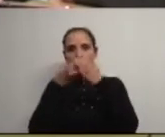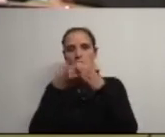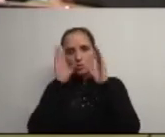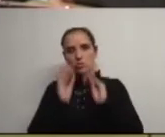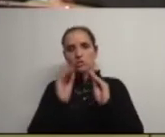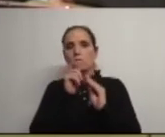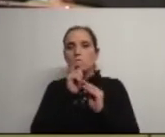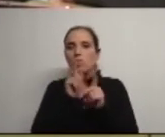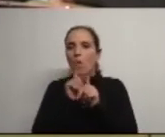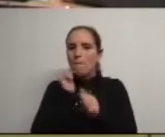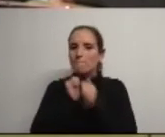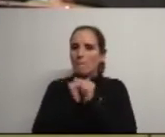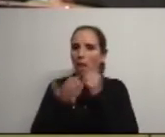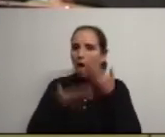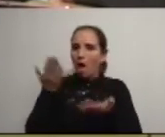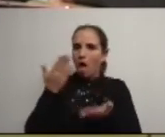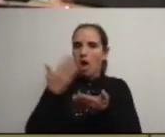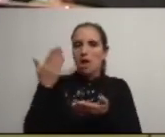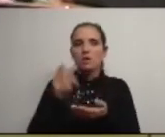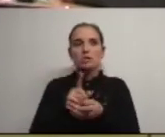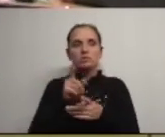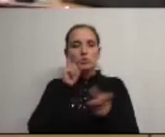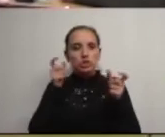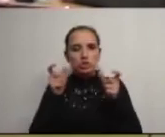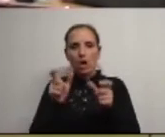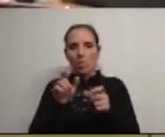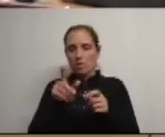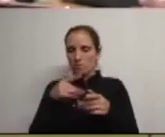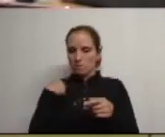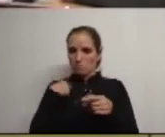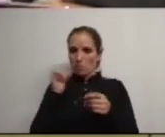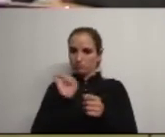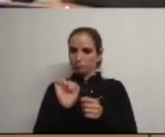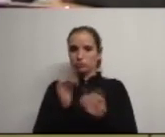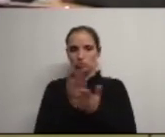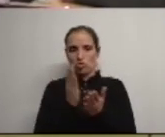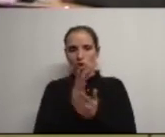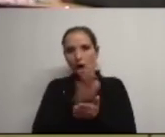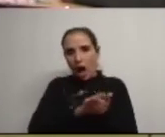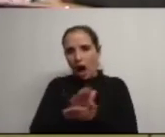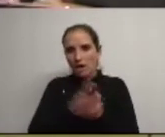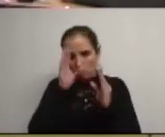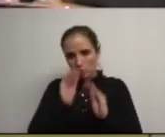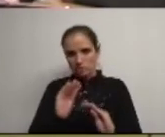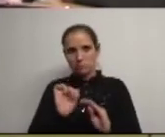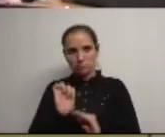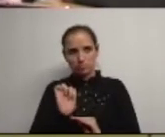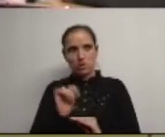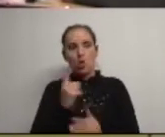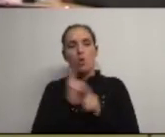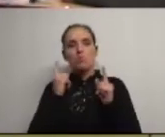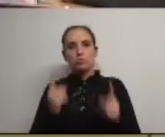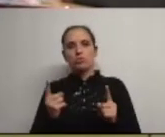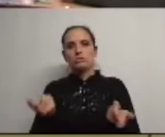ter um papel mais ativo na gestão da sua escola e na área da educação porque